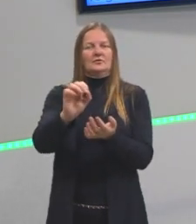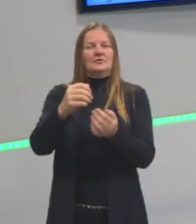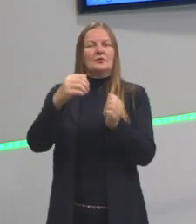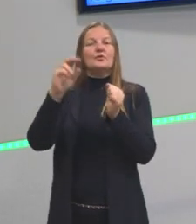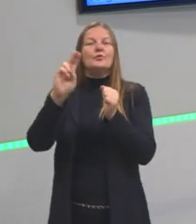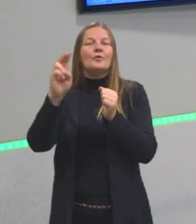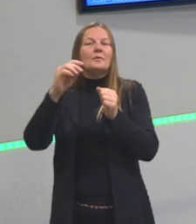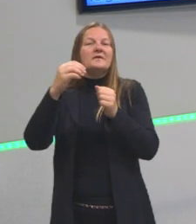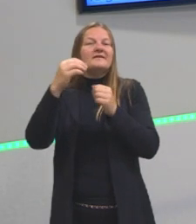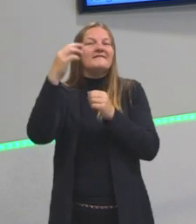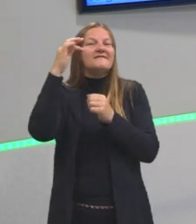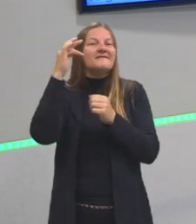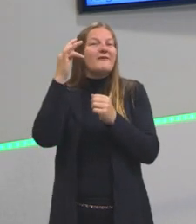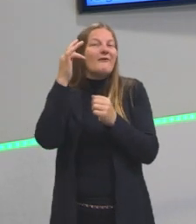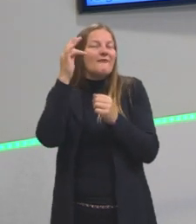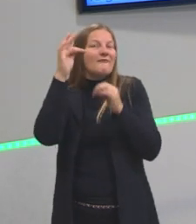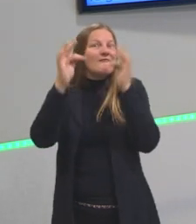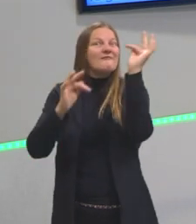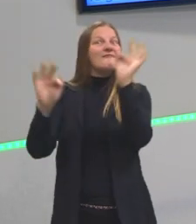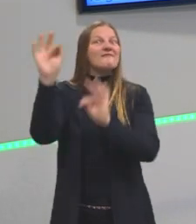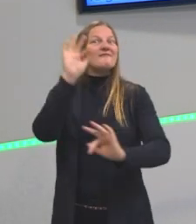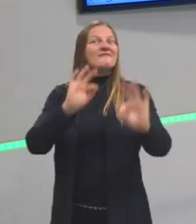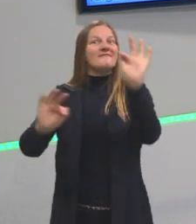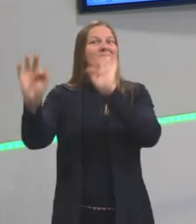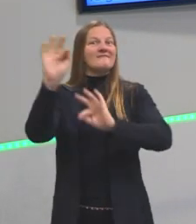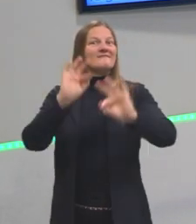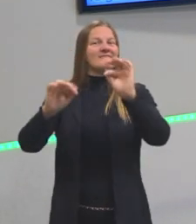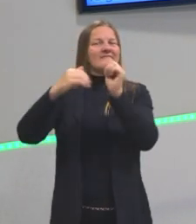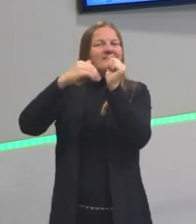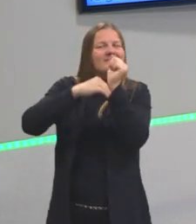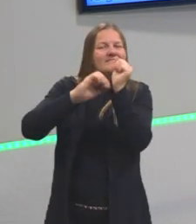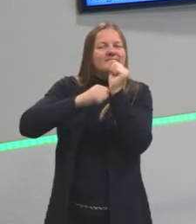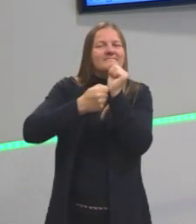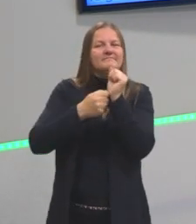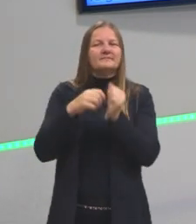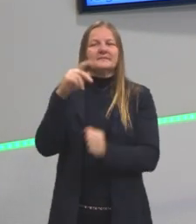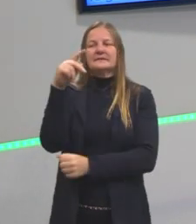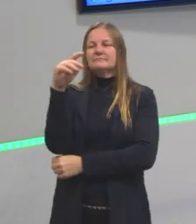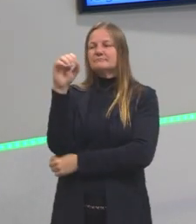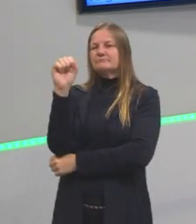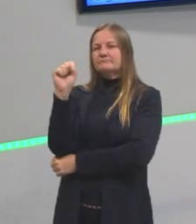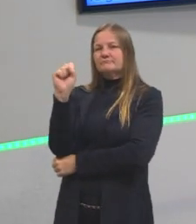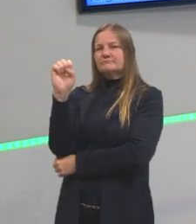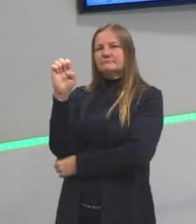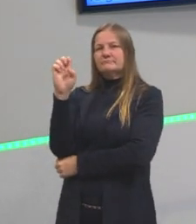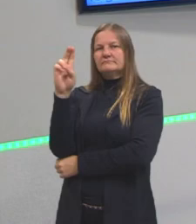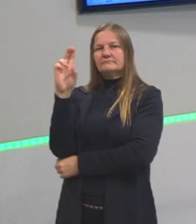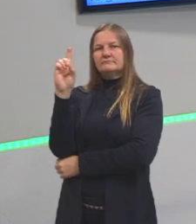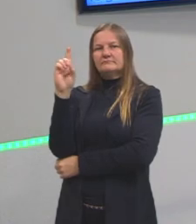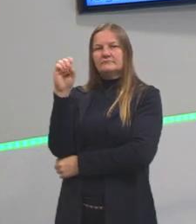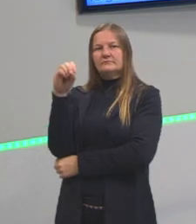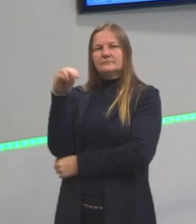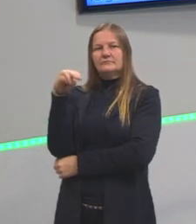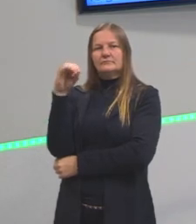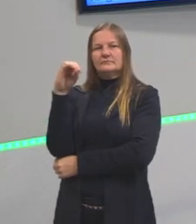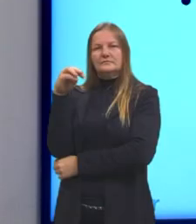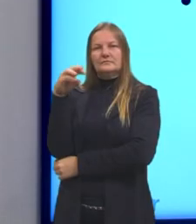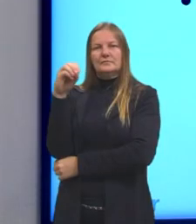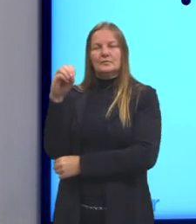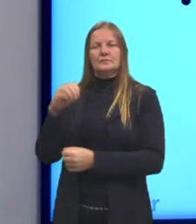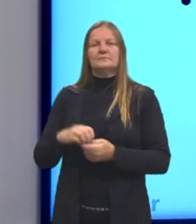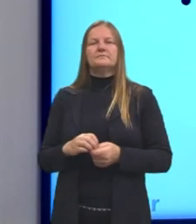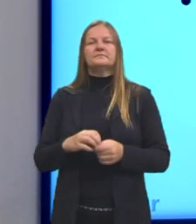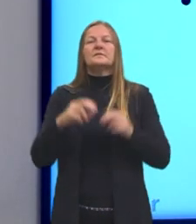criavam um nome para serem chamados. O mais que a gente tem? Temas